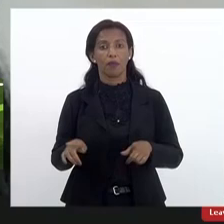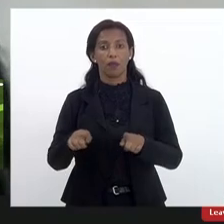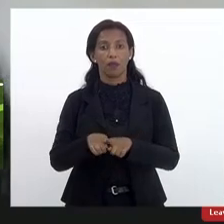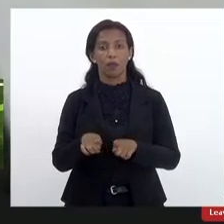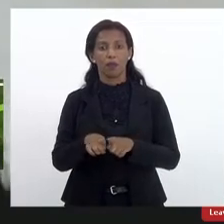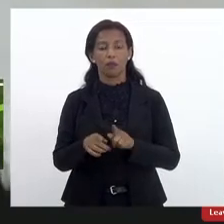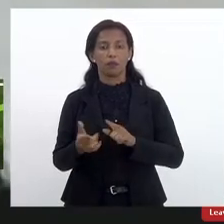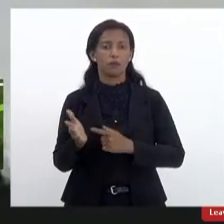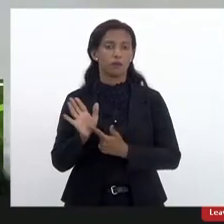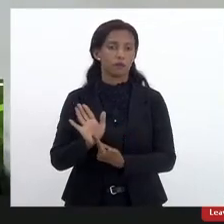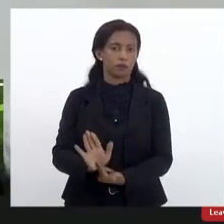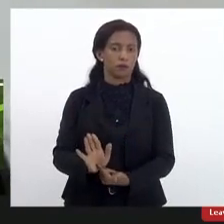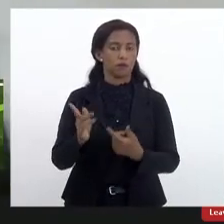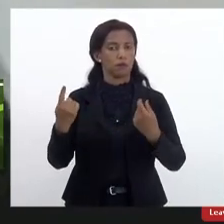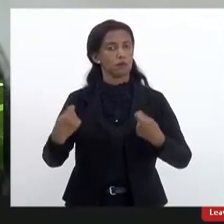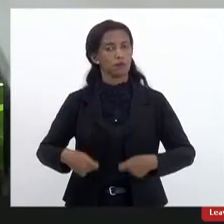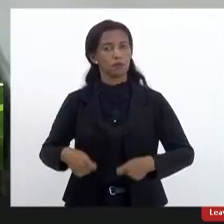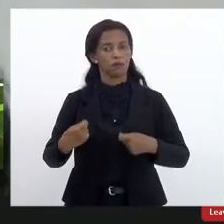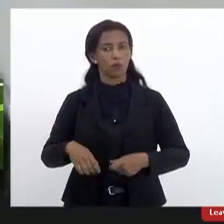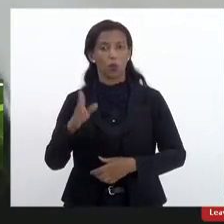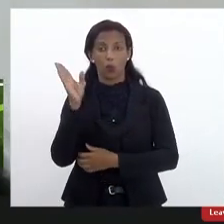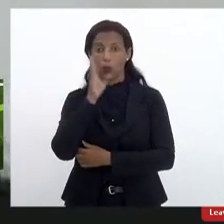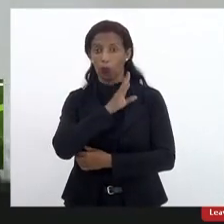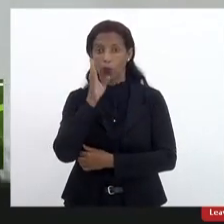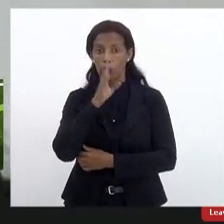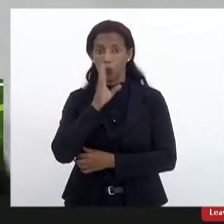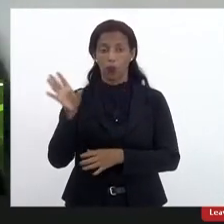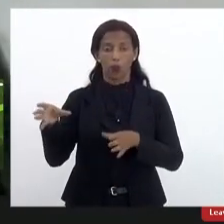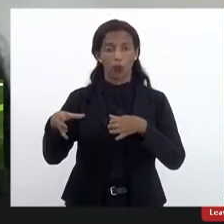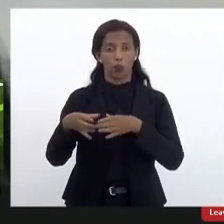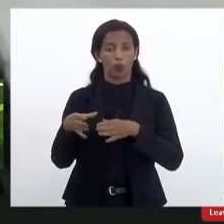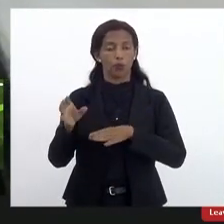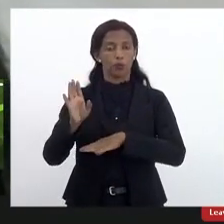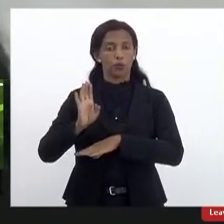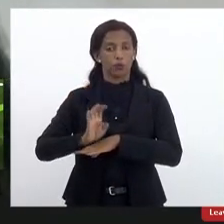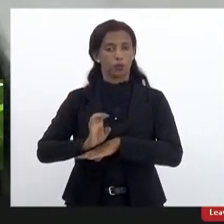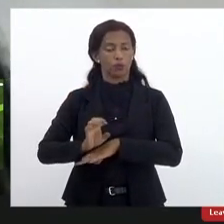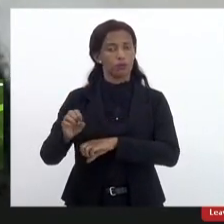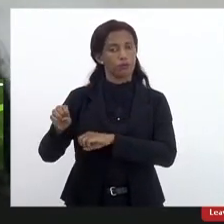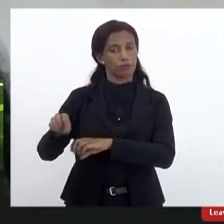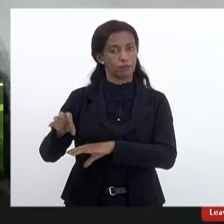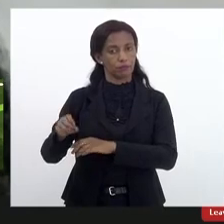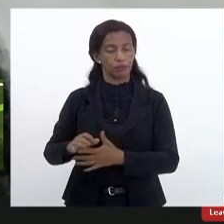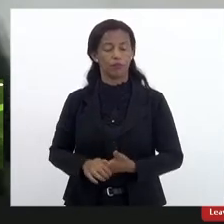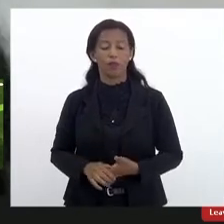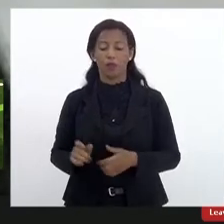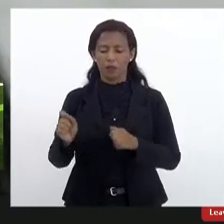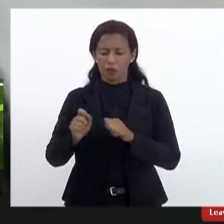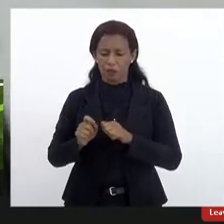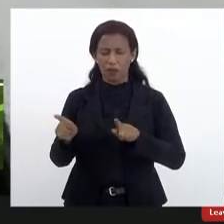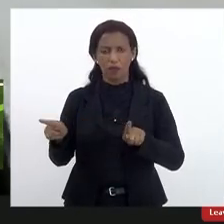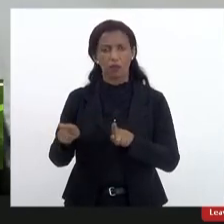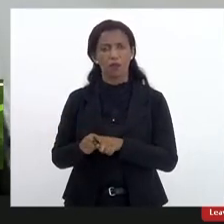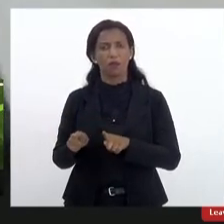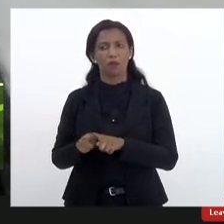apresentamos as necessidades urgentes do conselho estadual de educação fizemos